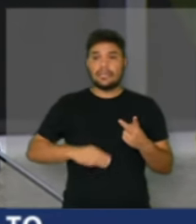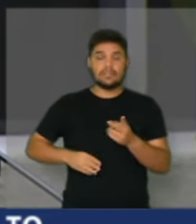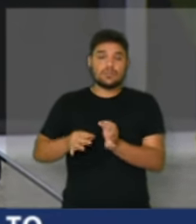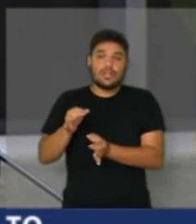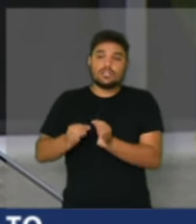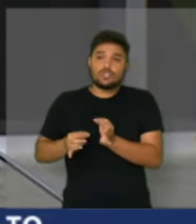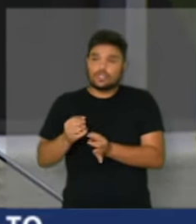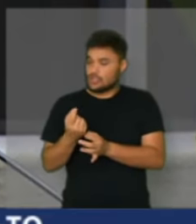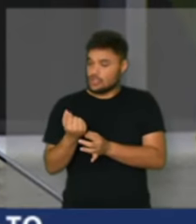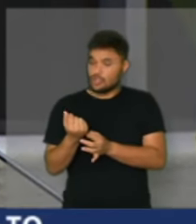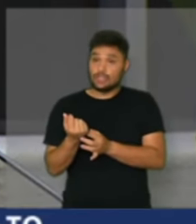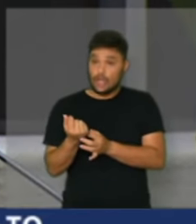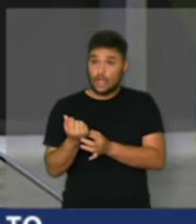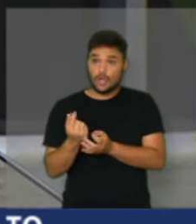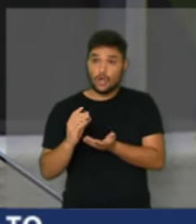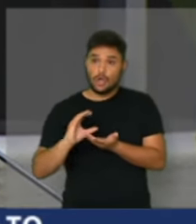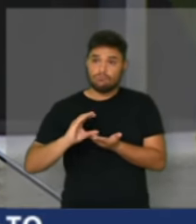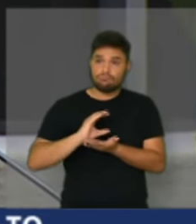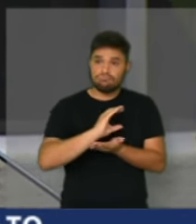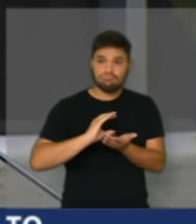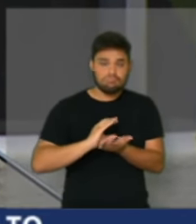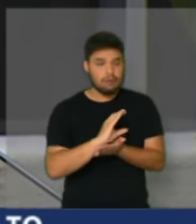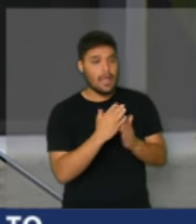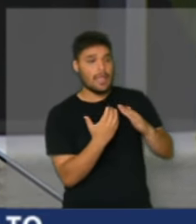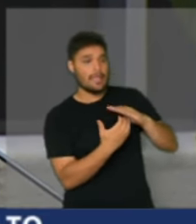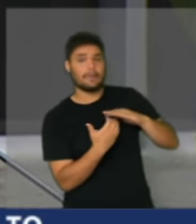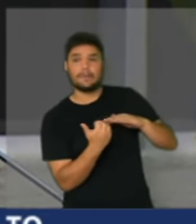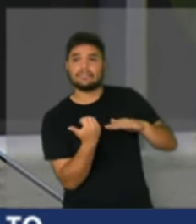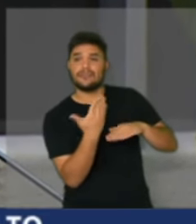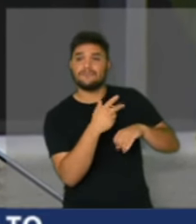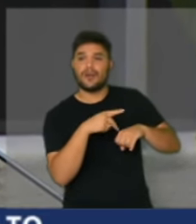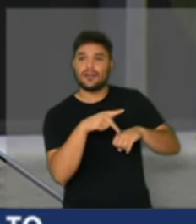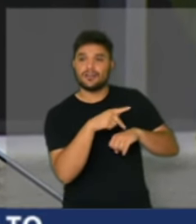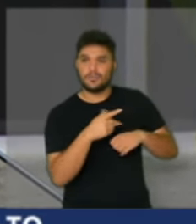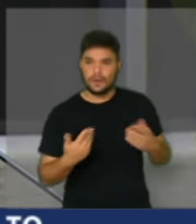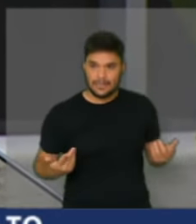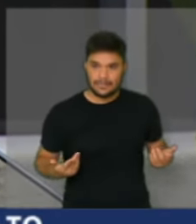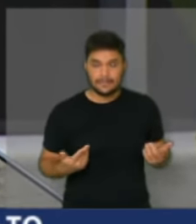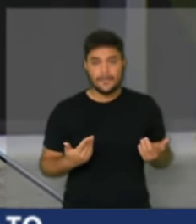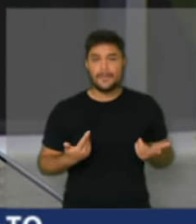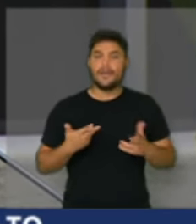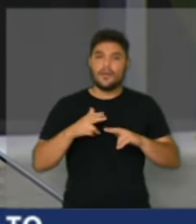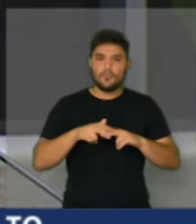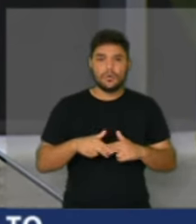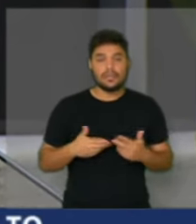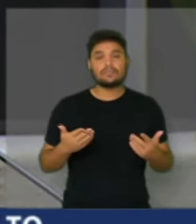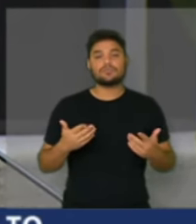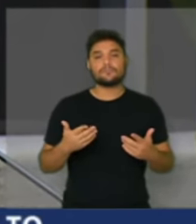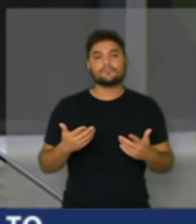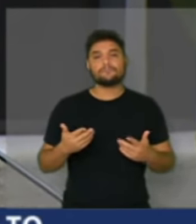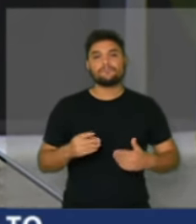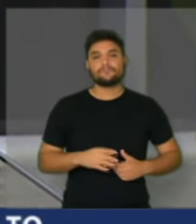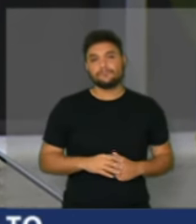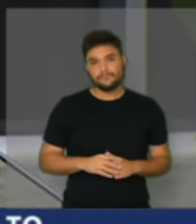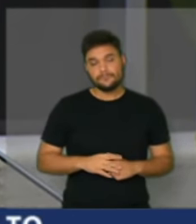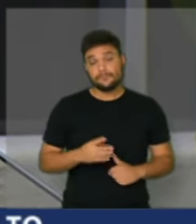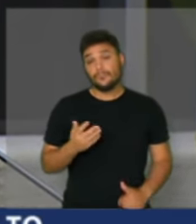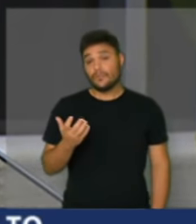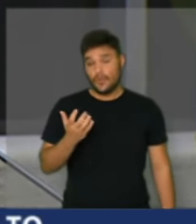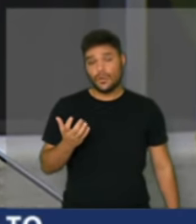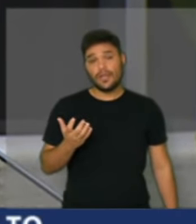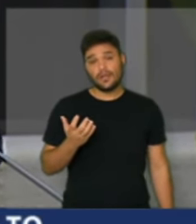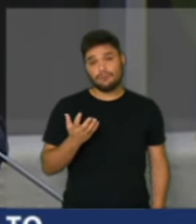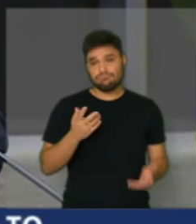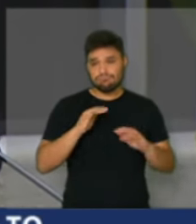o seu dinheiro em paraísos fiscais. Senhor presidente, para concluir, eu quero dizer